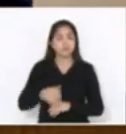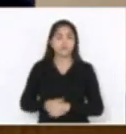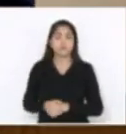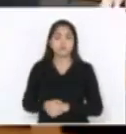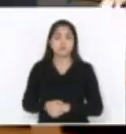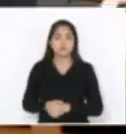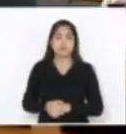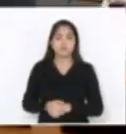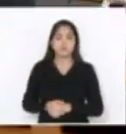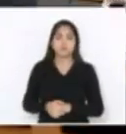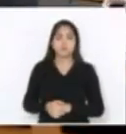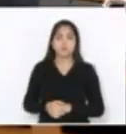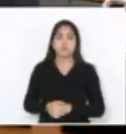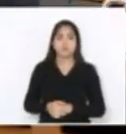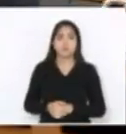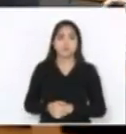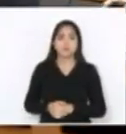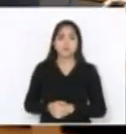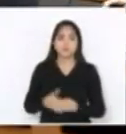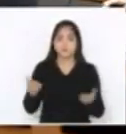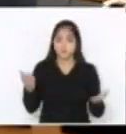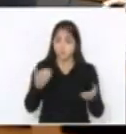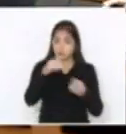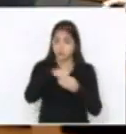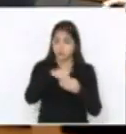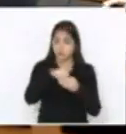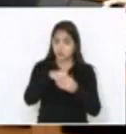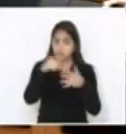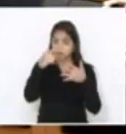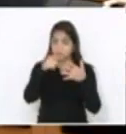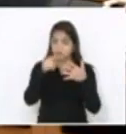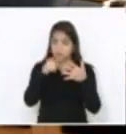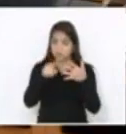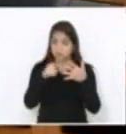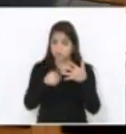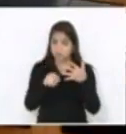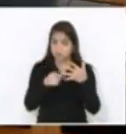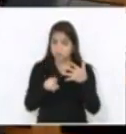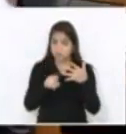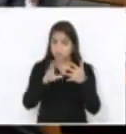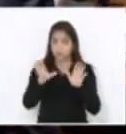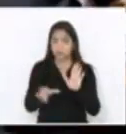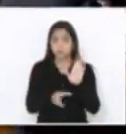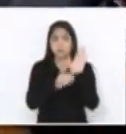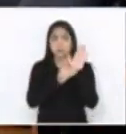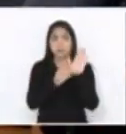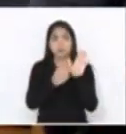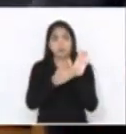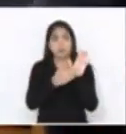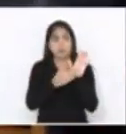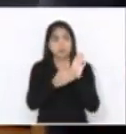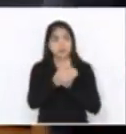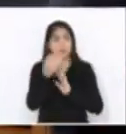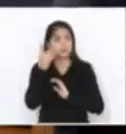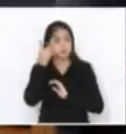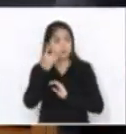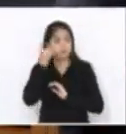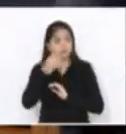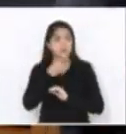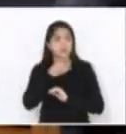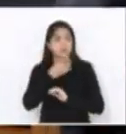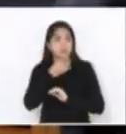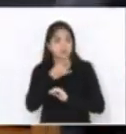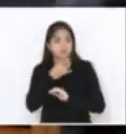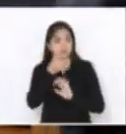presidente, estamos votando aqui um destaque de uma emenda proposta pelo deputado Cobalquim. O